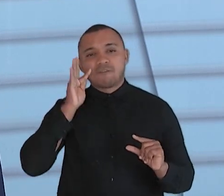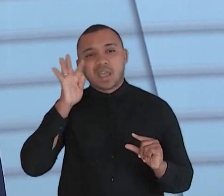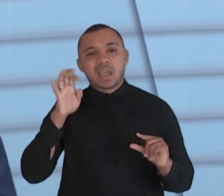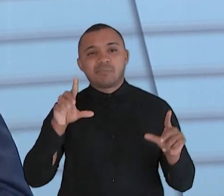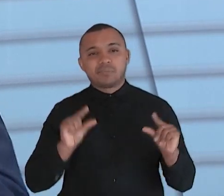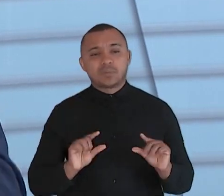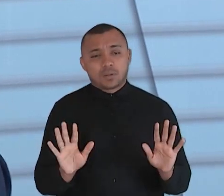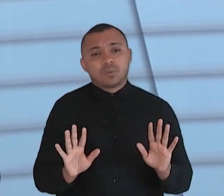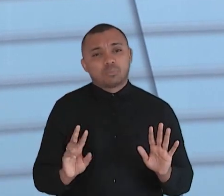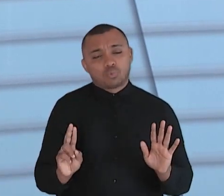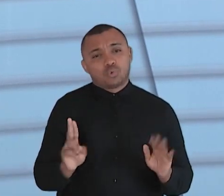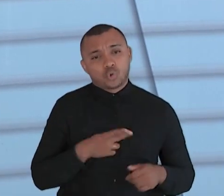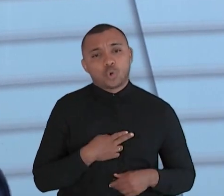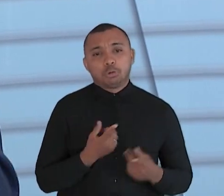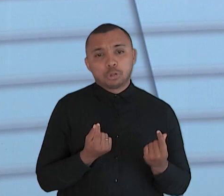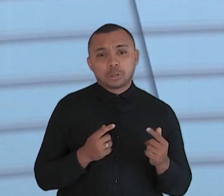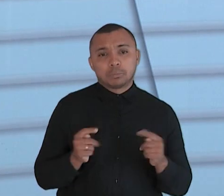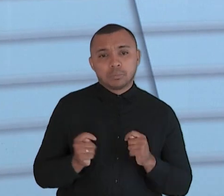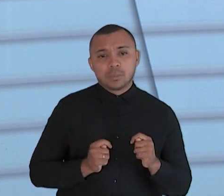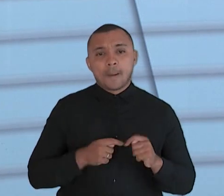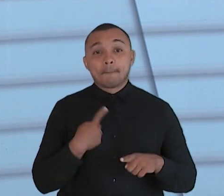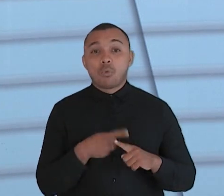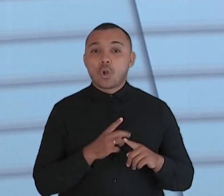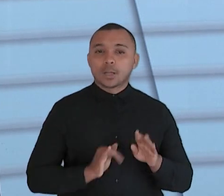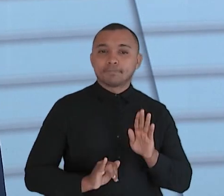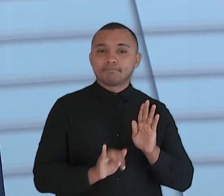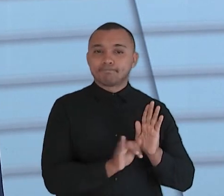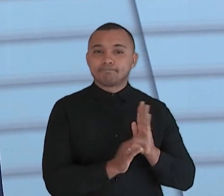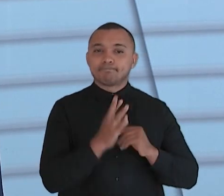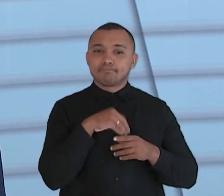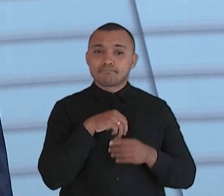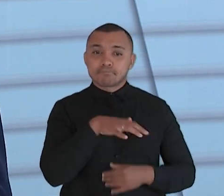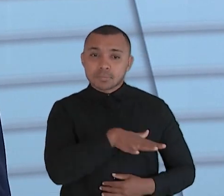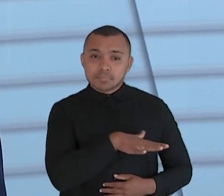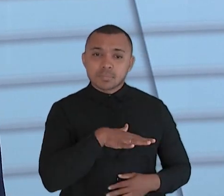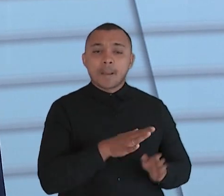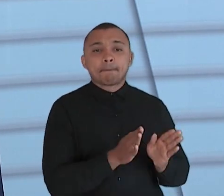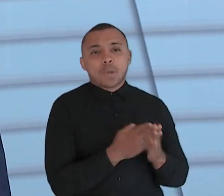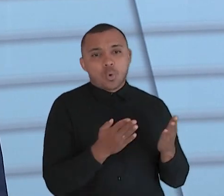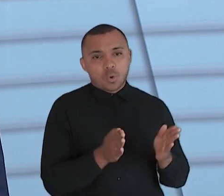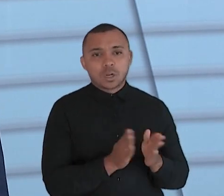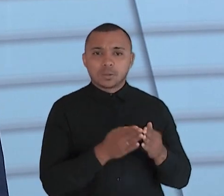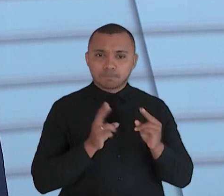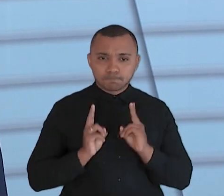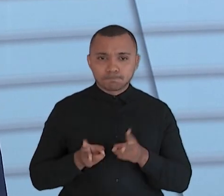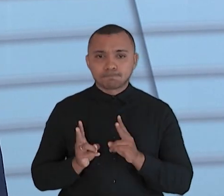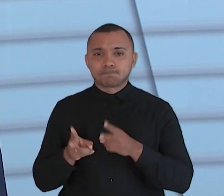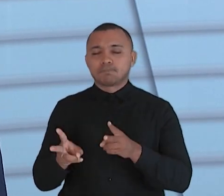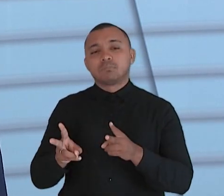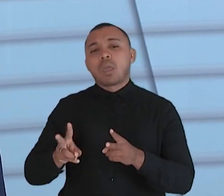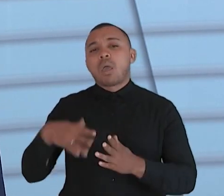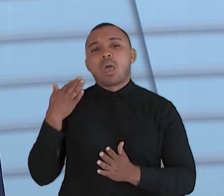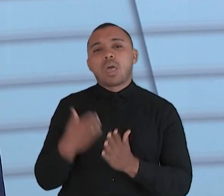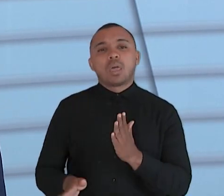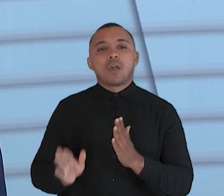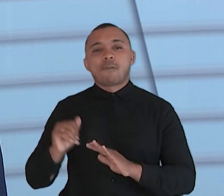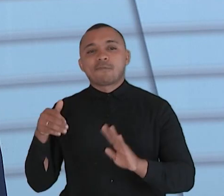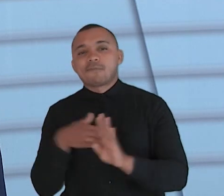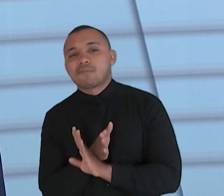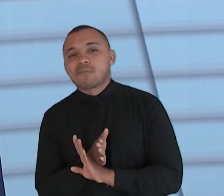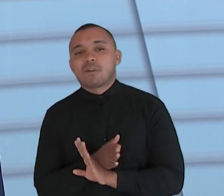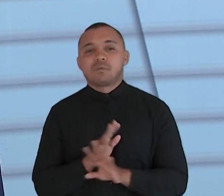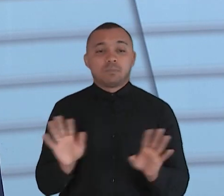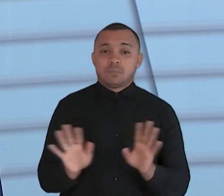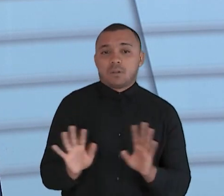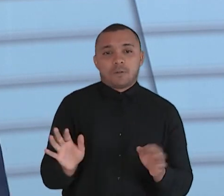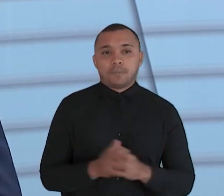porque a nossa identidade a nossa origem está ali e a gente não vai perder jamais essa